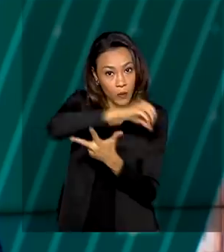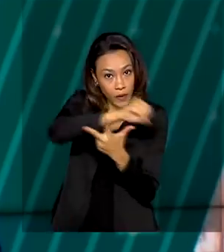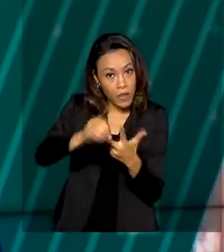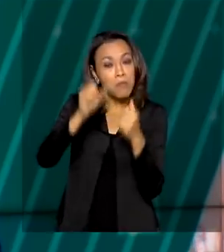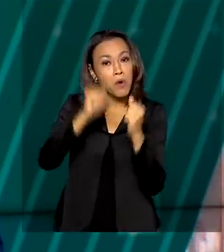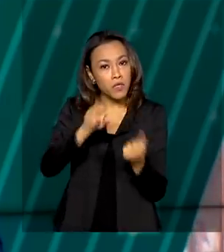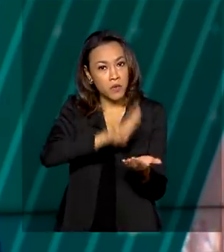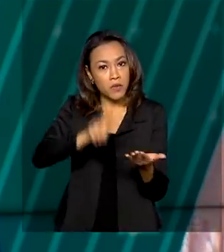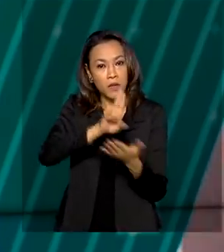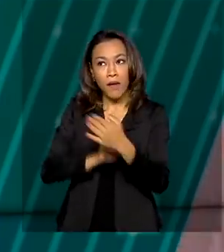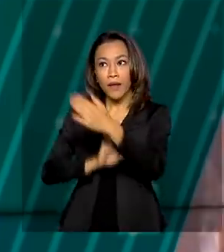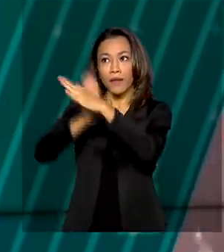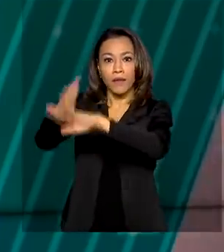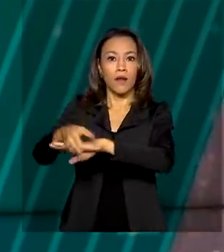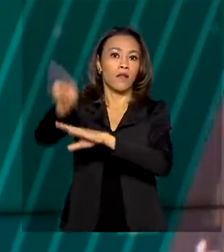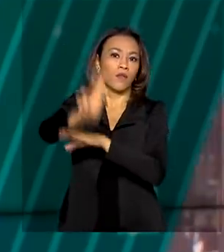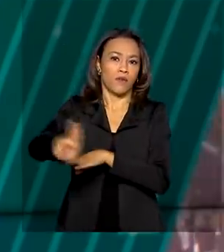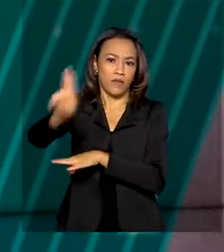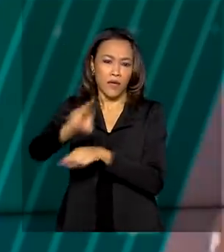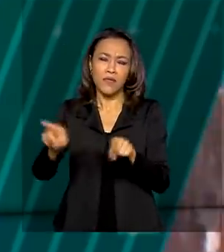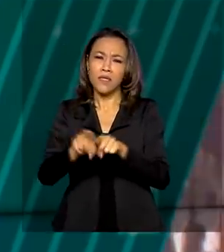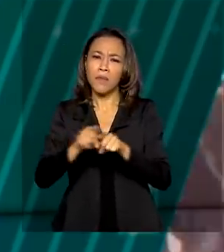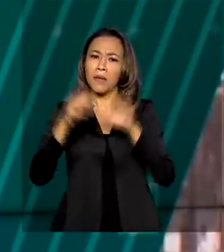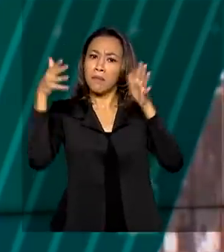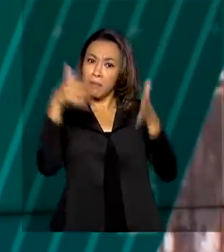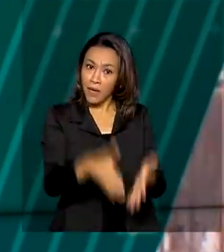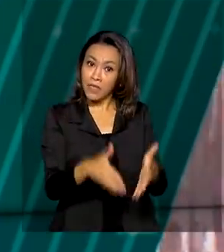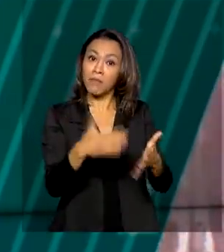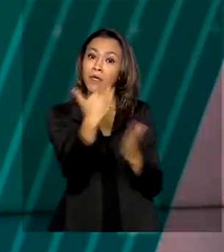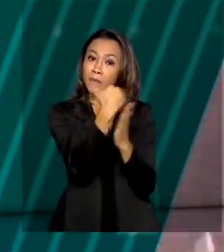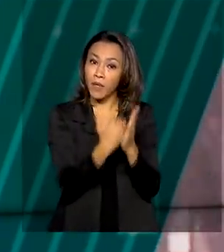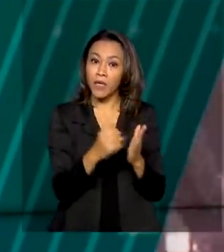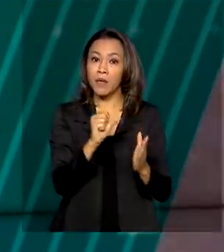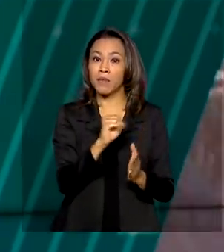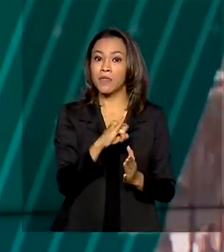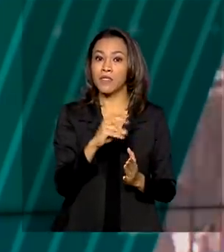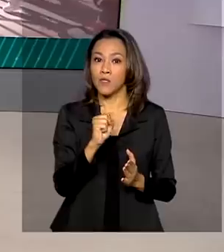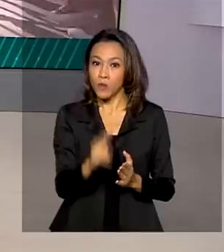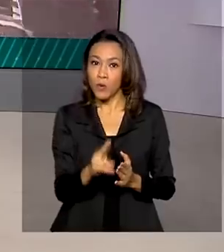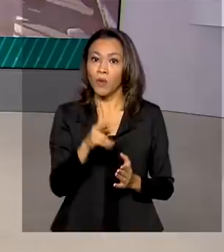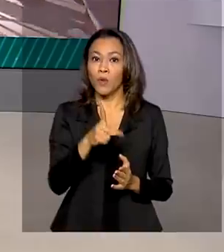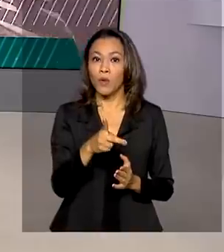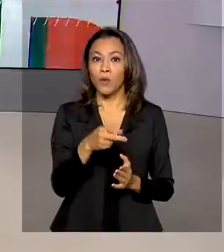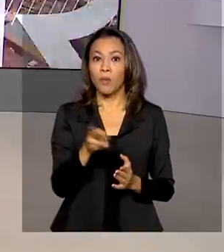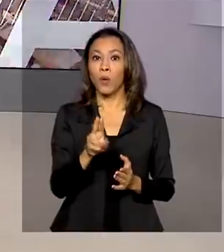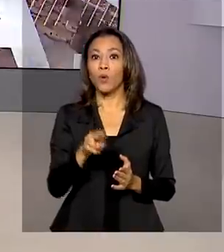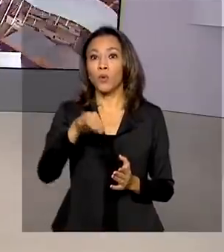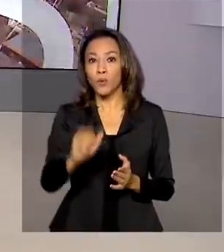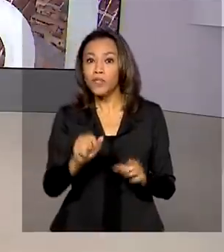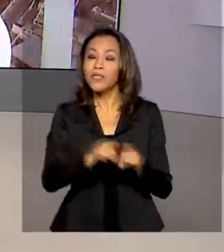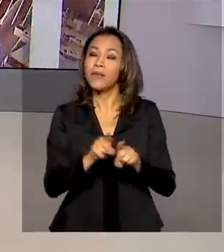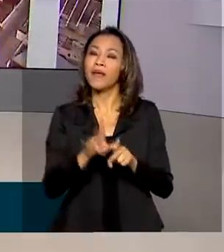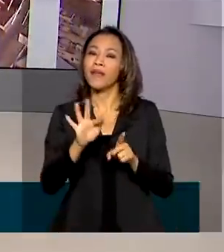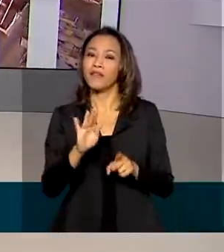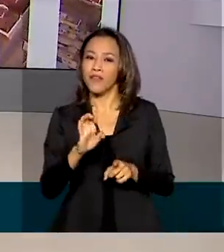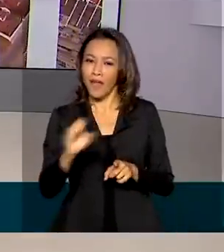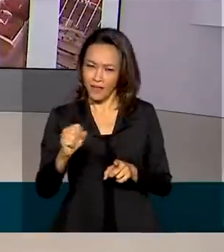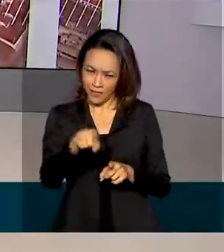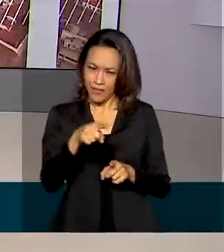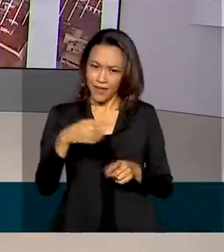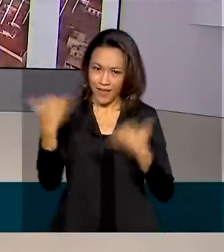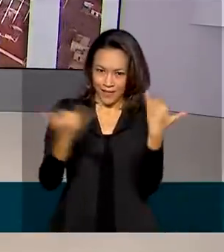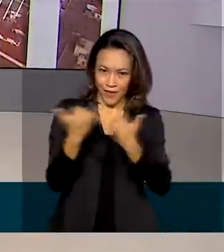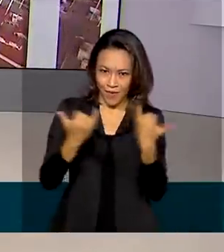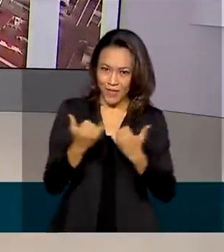no ensino superior e para participar de programas como o Sisu, Prouni e Fies. As reportagens de hoje estão nas nossas